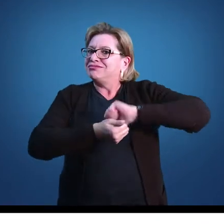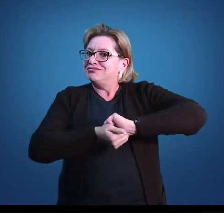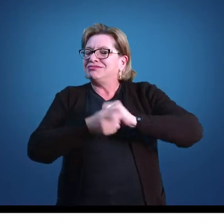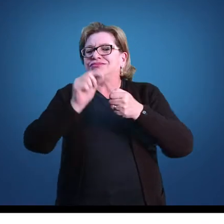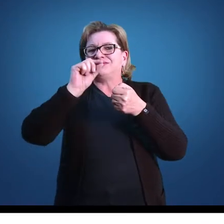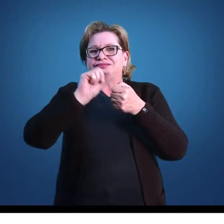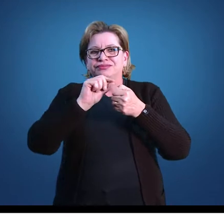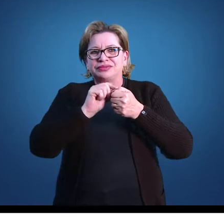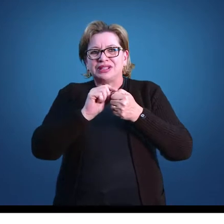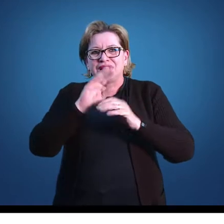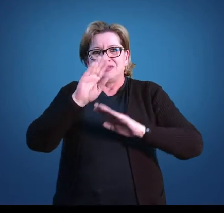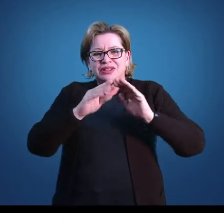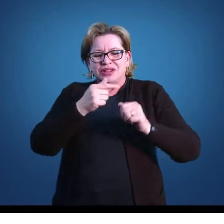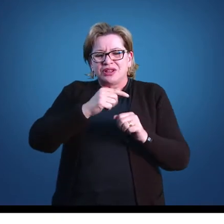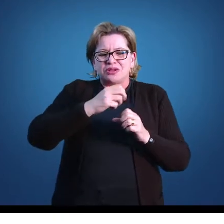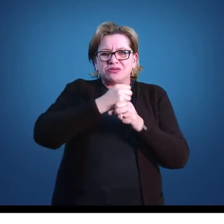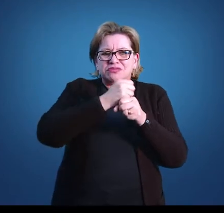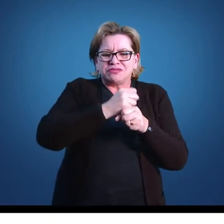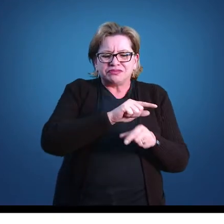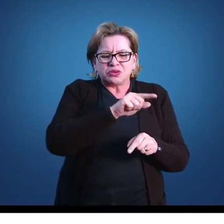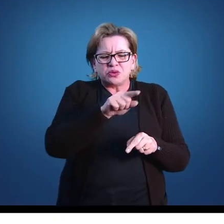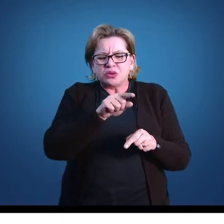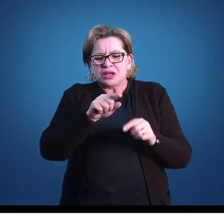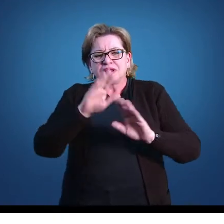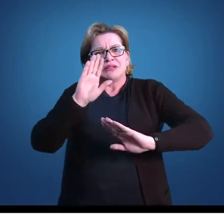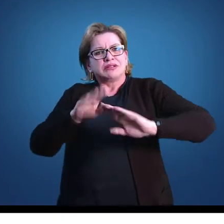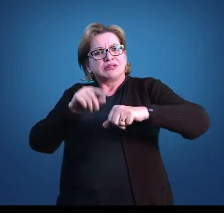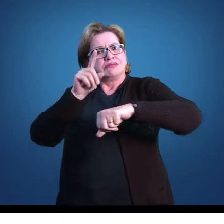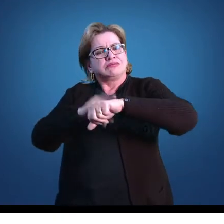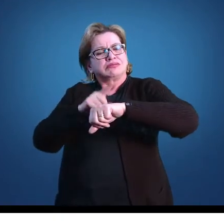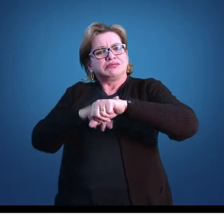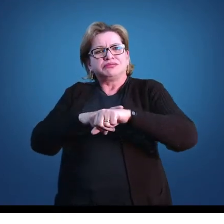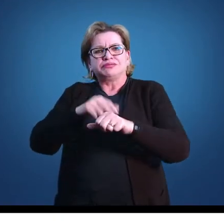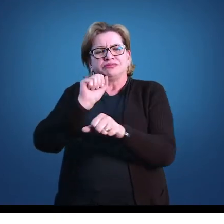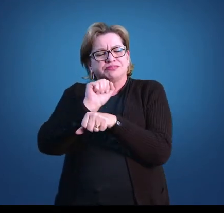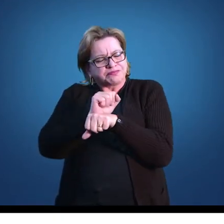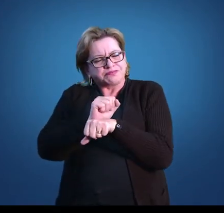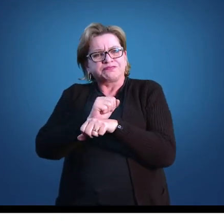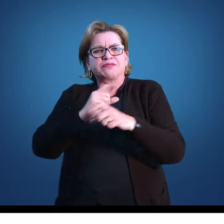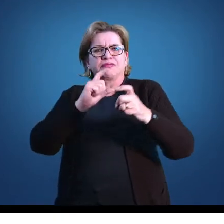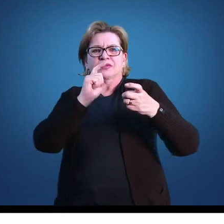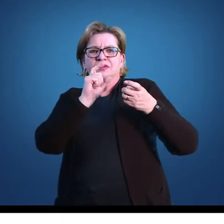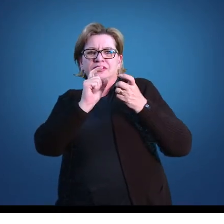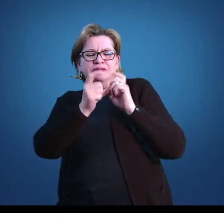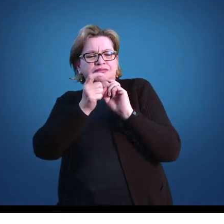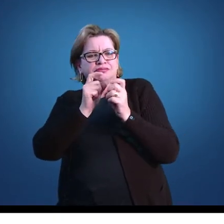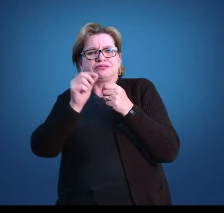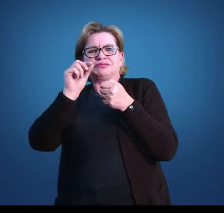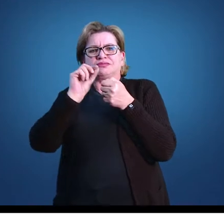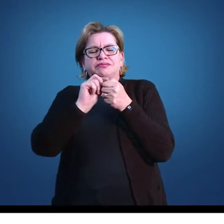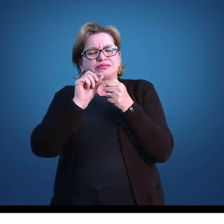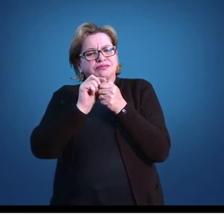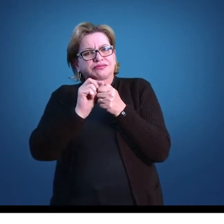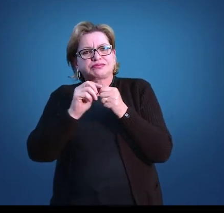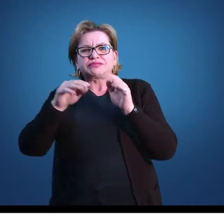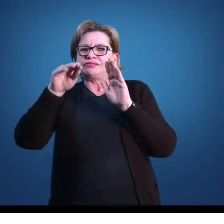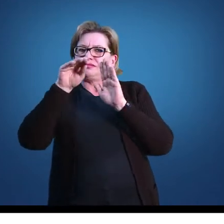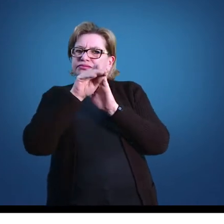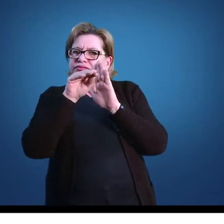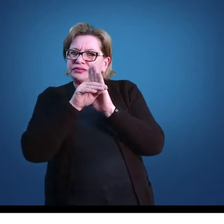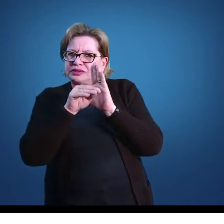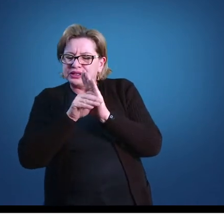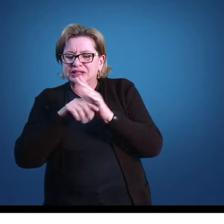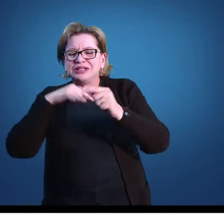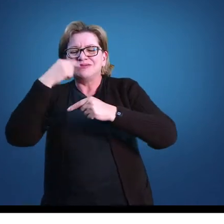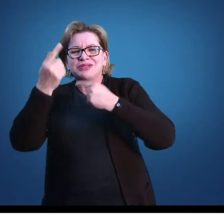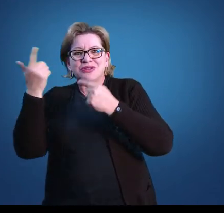no decorrer do ano, dentro do nosso calendário escolar, nós temos alguns momentos em que nós nos reunimos, para o planejamento, para o